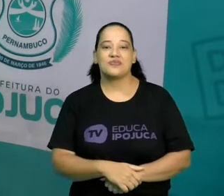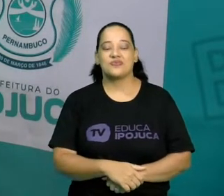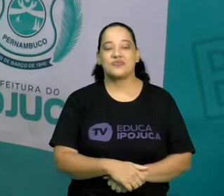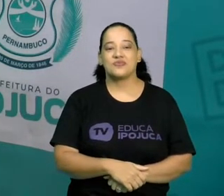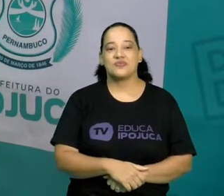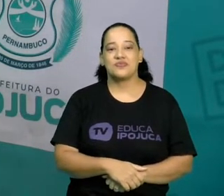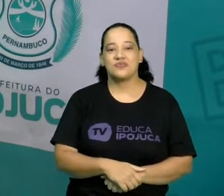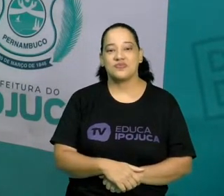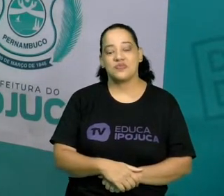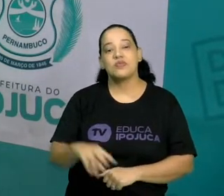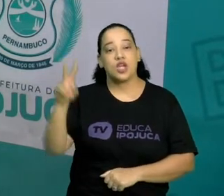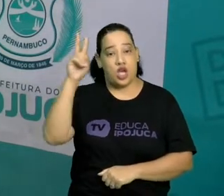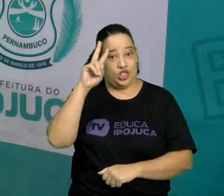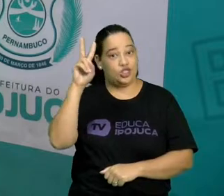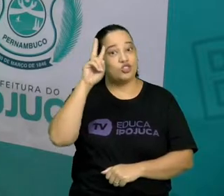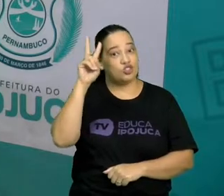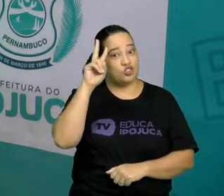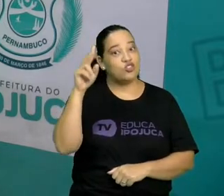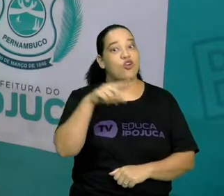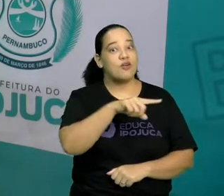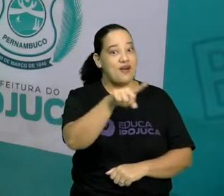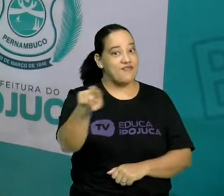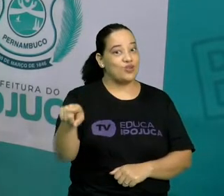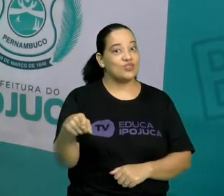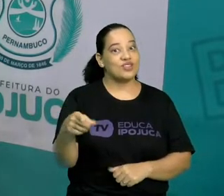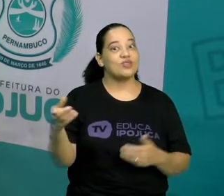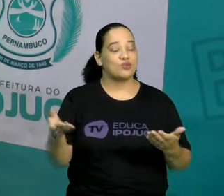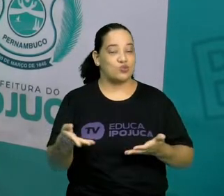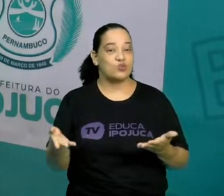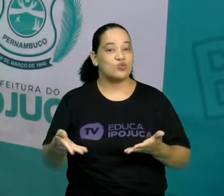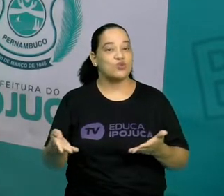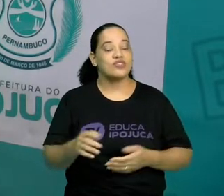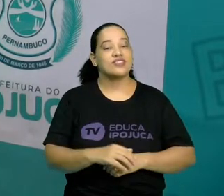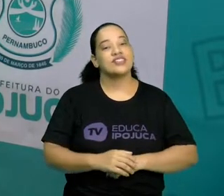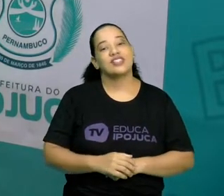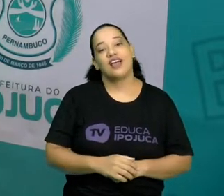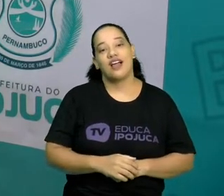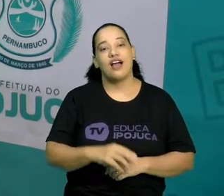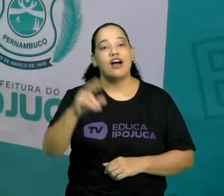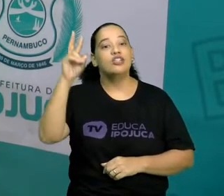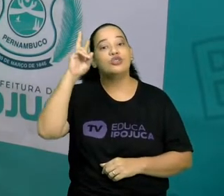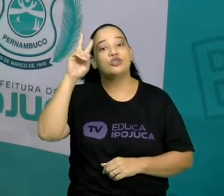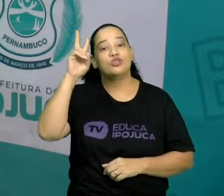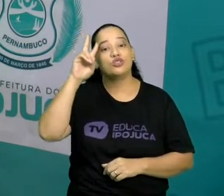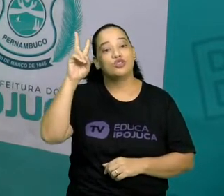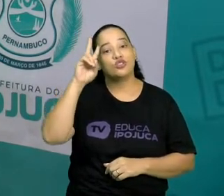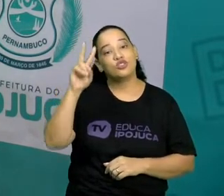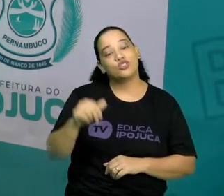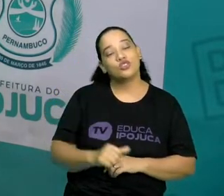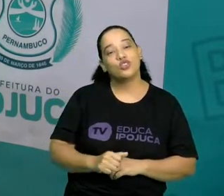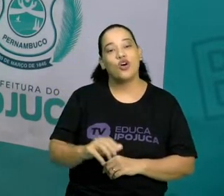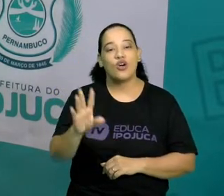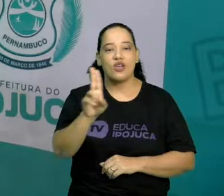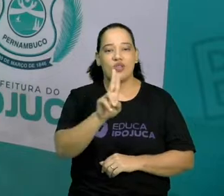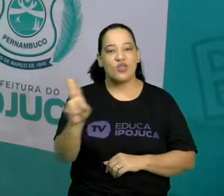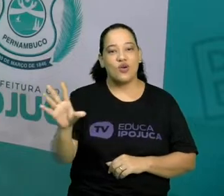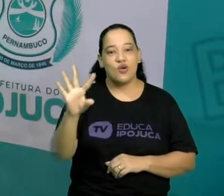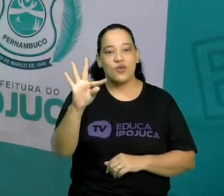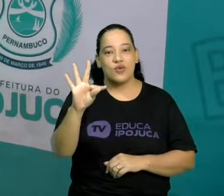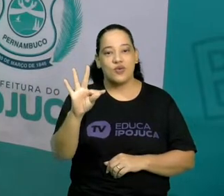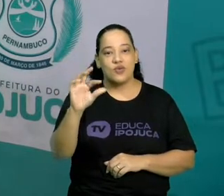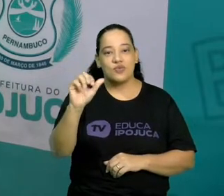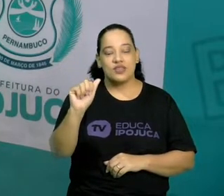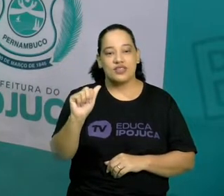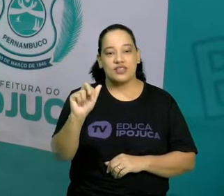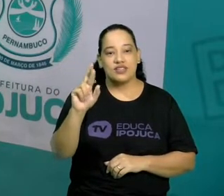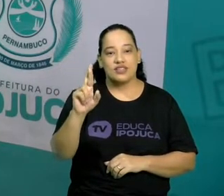A história que eu trouxe para vocês hoje, crianças, é a história de Tassilinha e as formas.